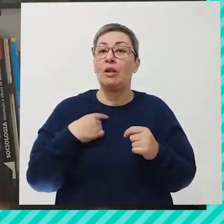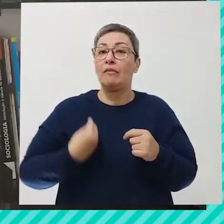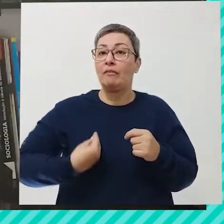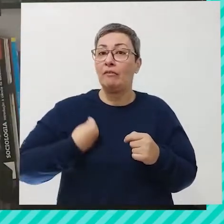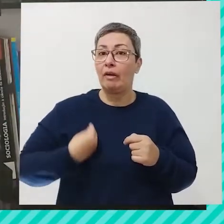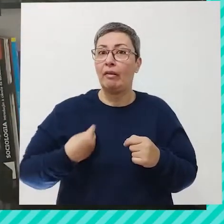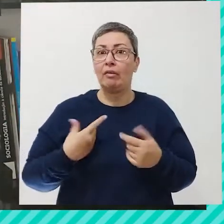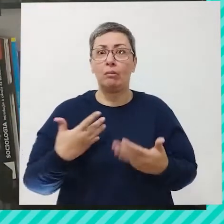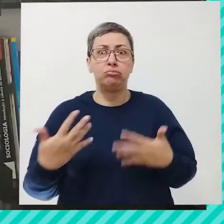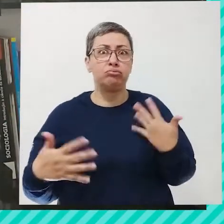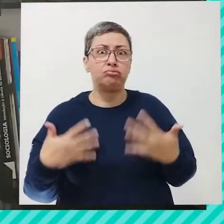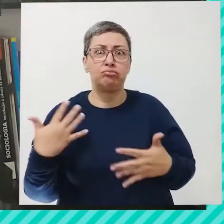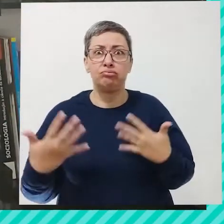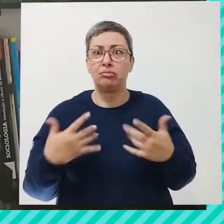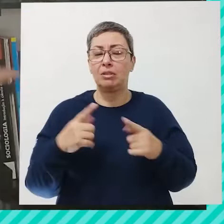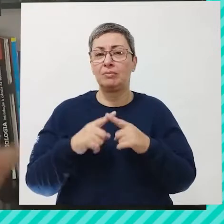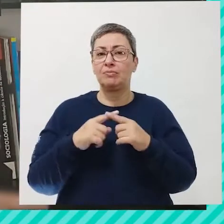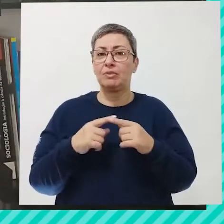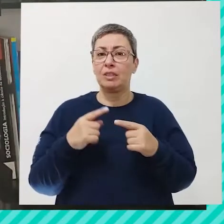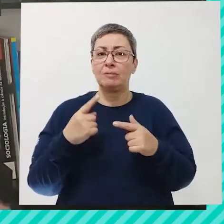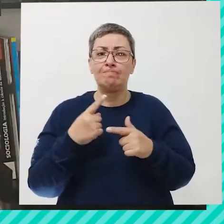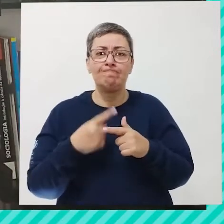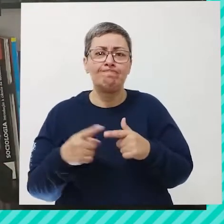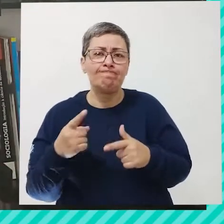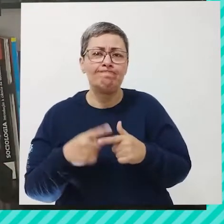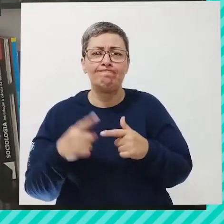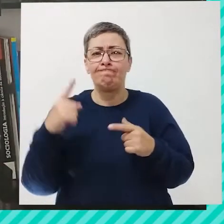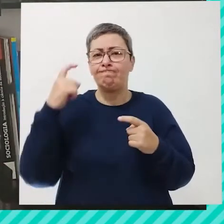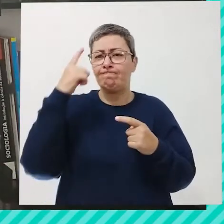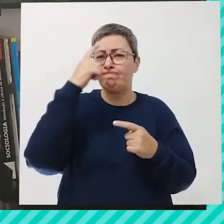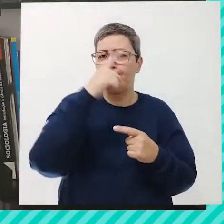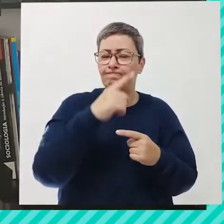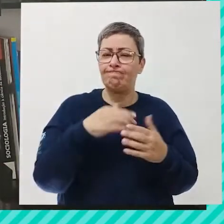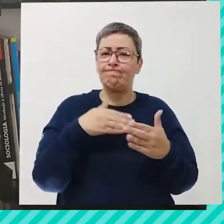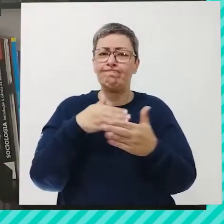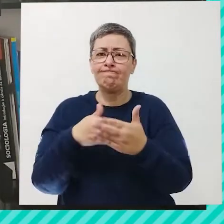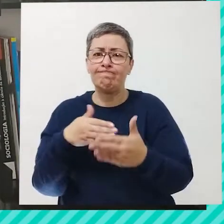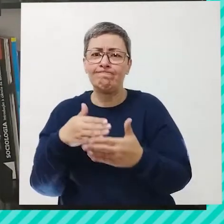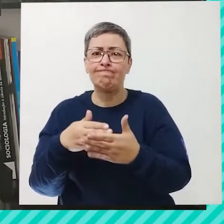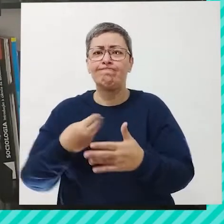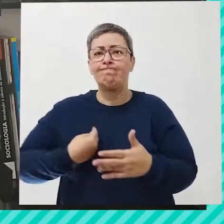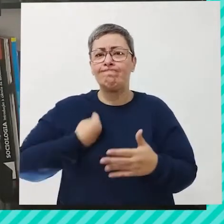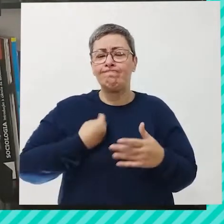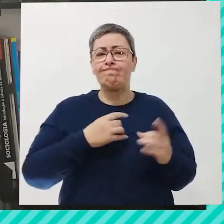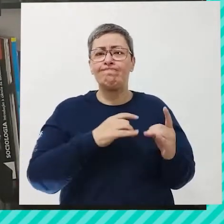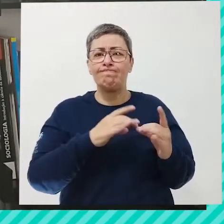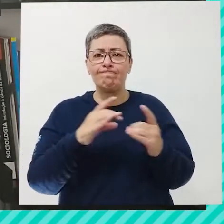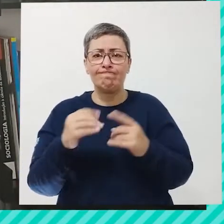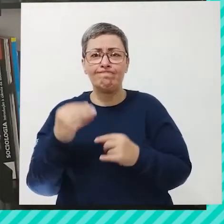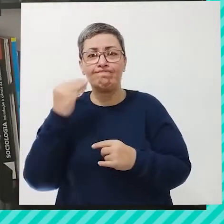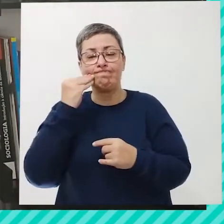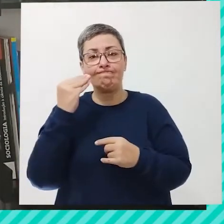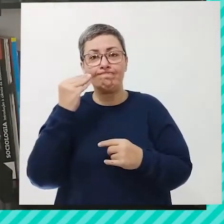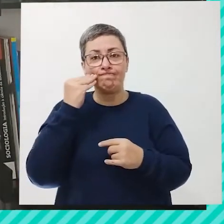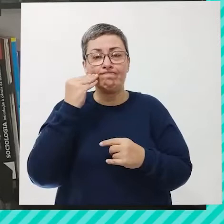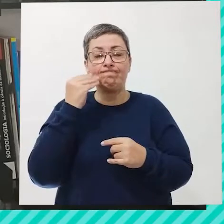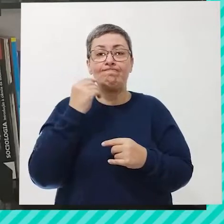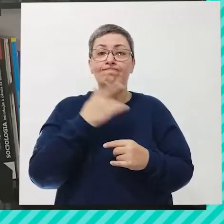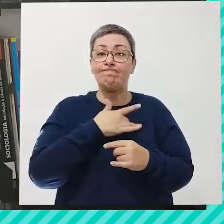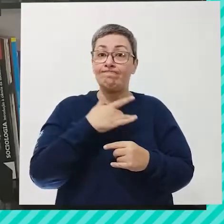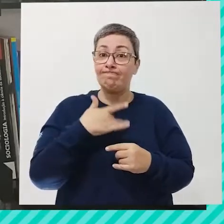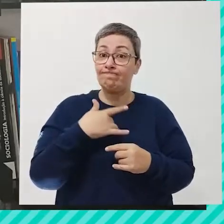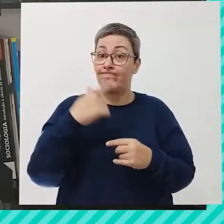corrida, né? Mesmo diante das dificuldades que a gente enfrenta no nosso dia a dia, a gente precisa buscar essa saúde mental.